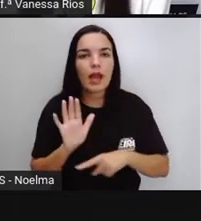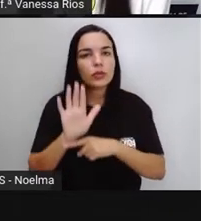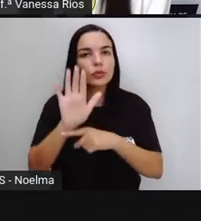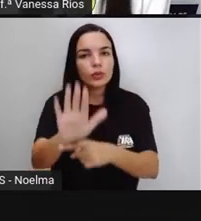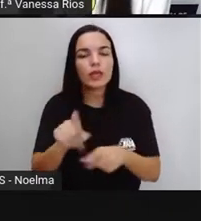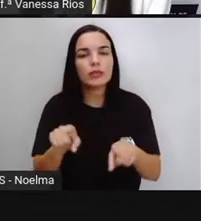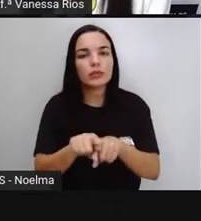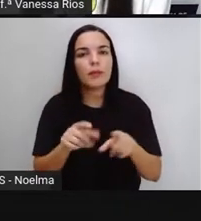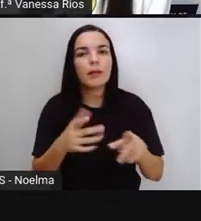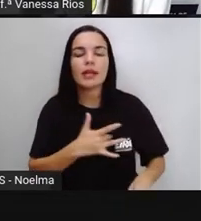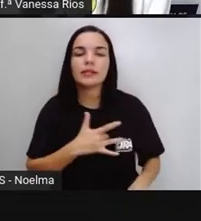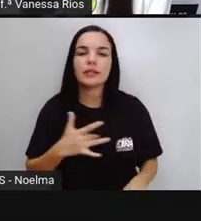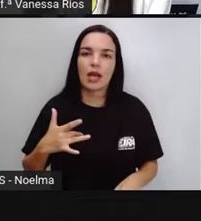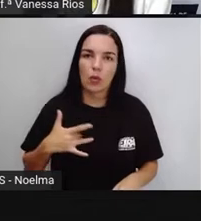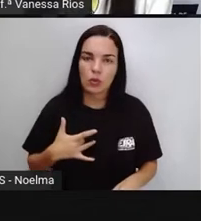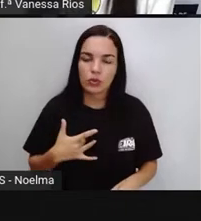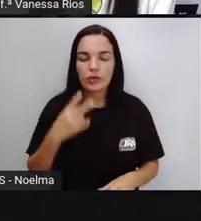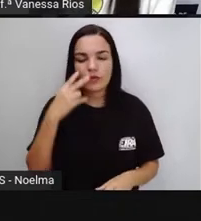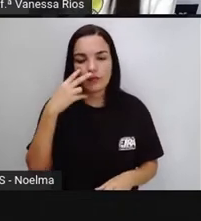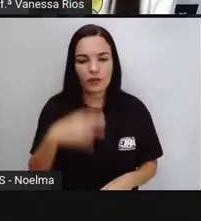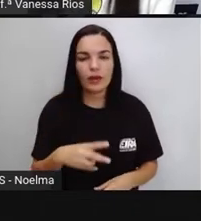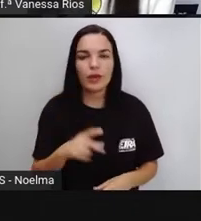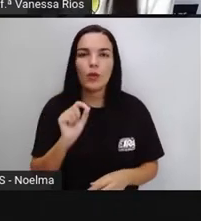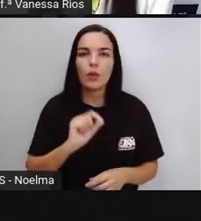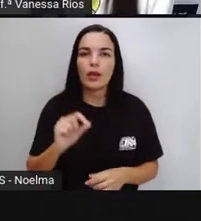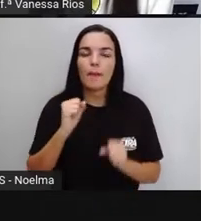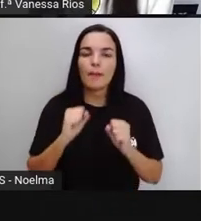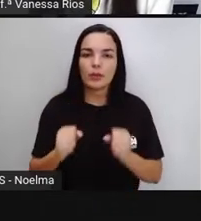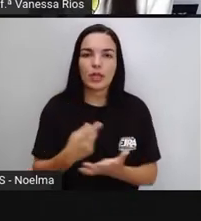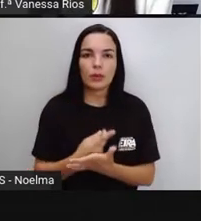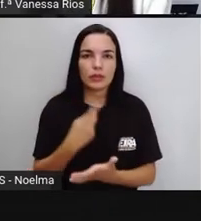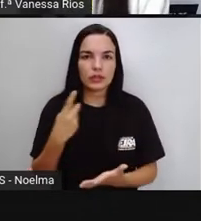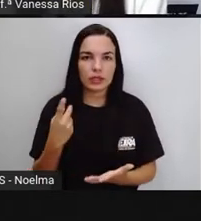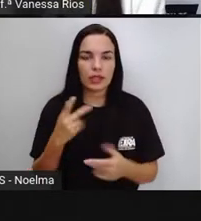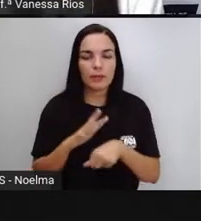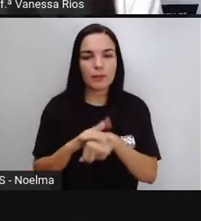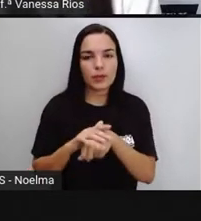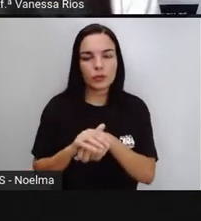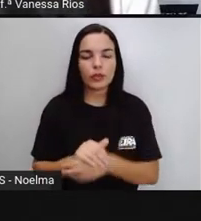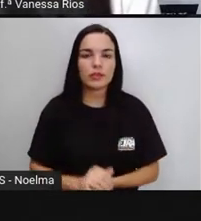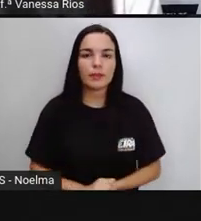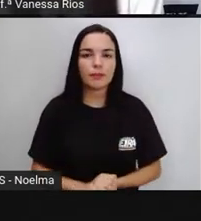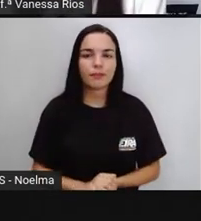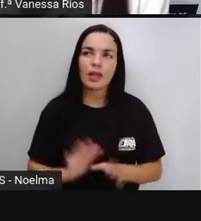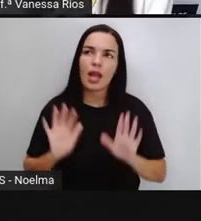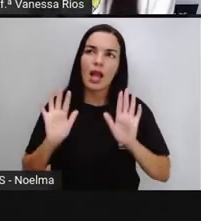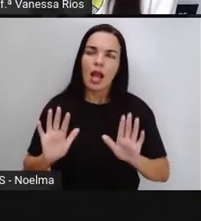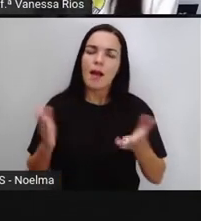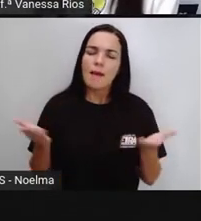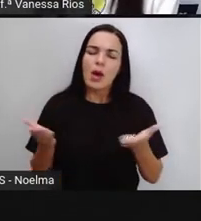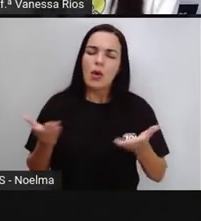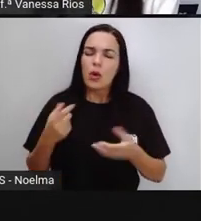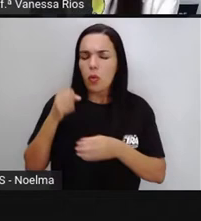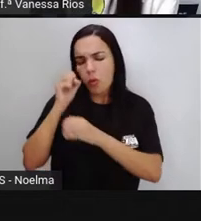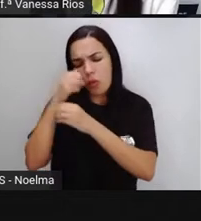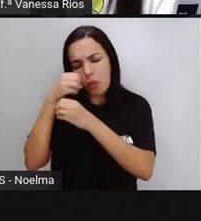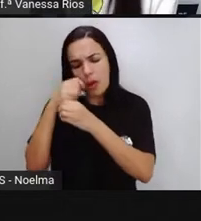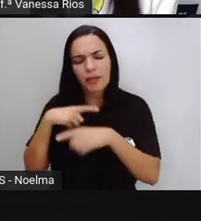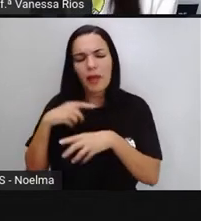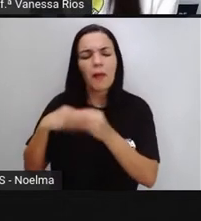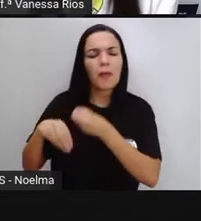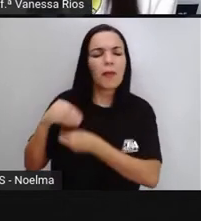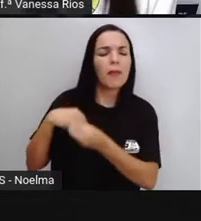promoção da saúde, né, das pessoas. Mas o que é que o microscópio tem a ver com o assunto da aula de hoje?